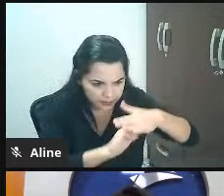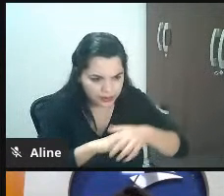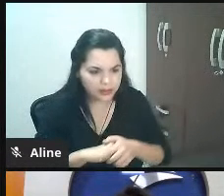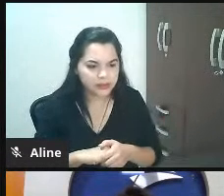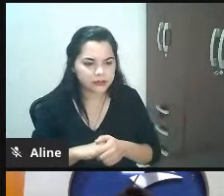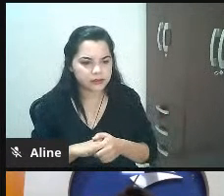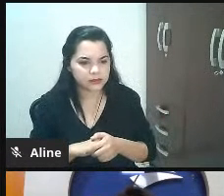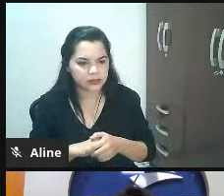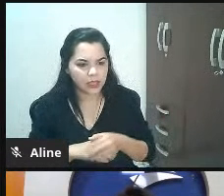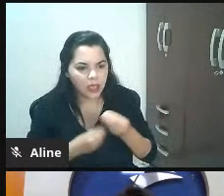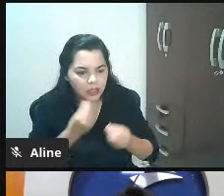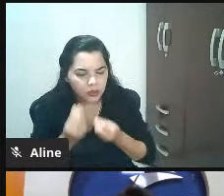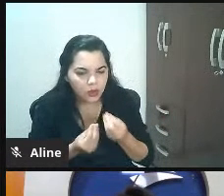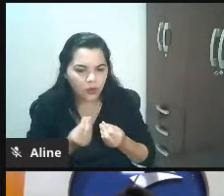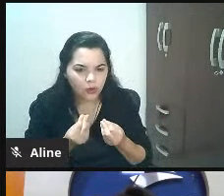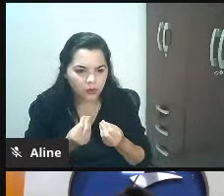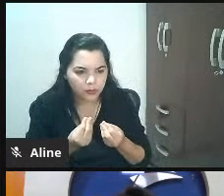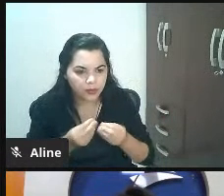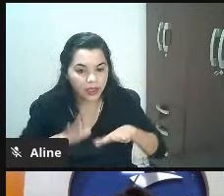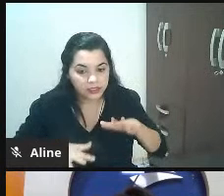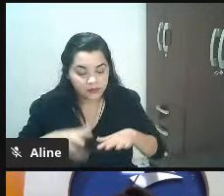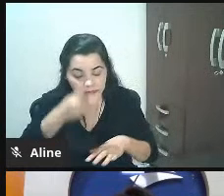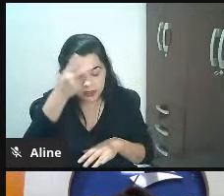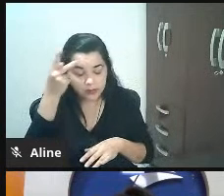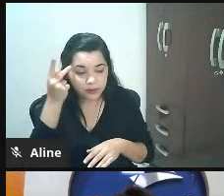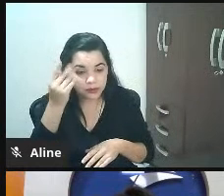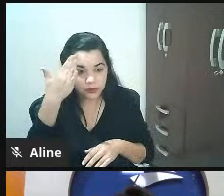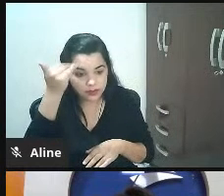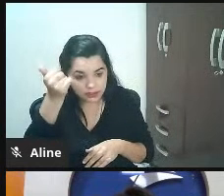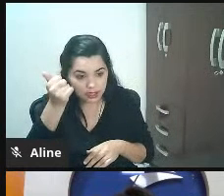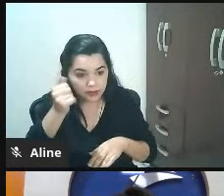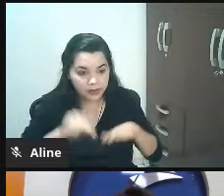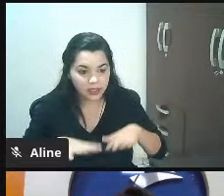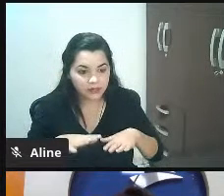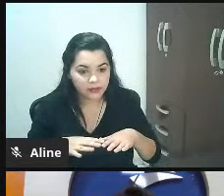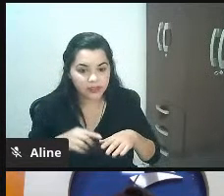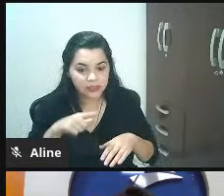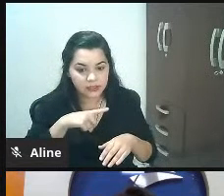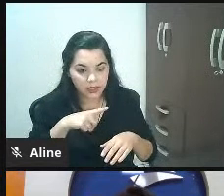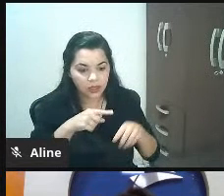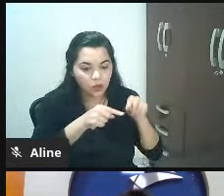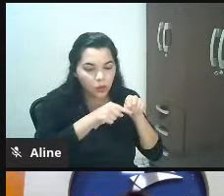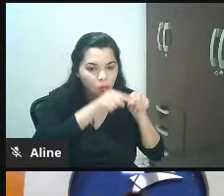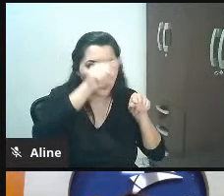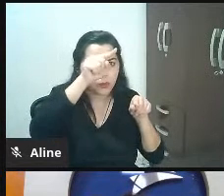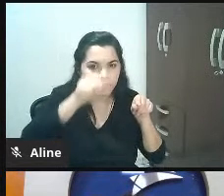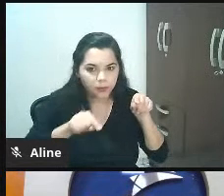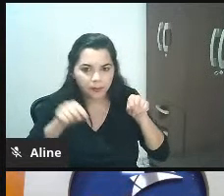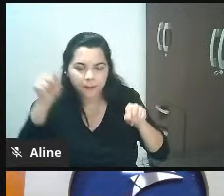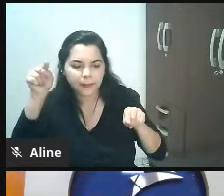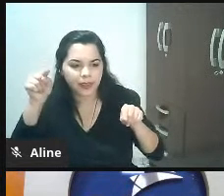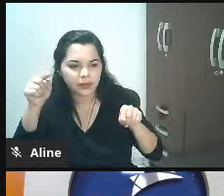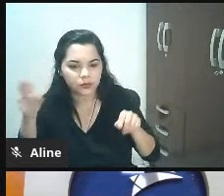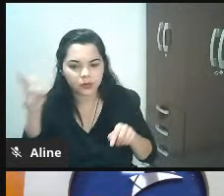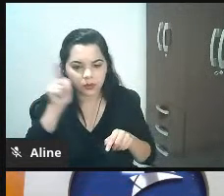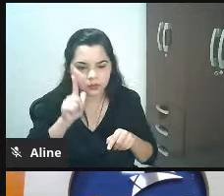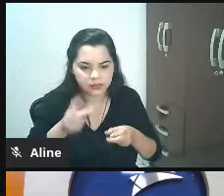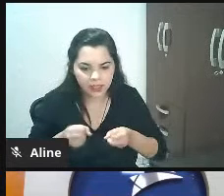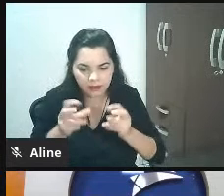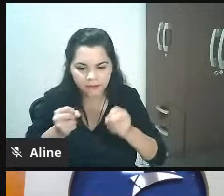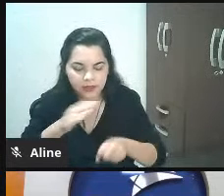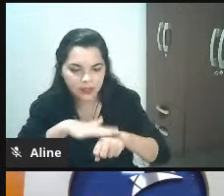gente que sabe que vai talvez vai dar um pico de pedido vai dar um pico mas insiste manter aquele grupo de pessoas ali